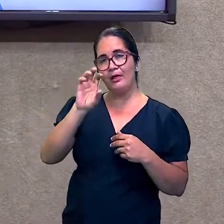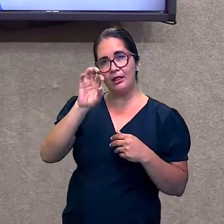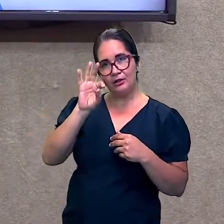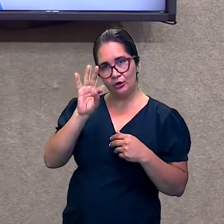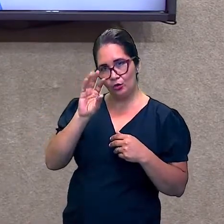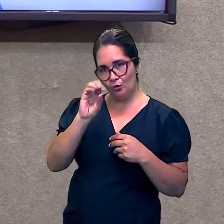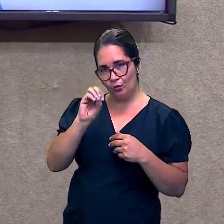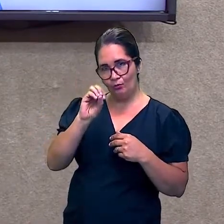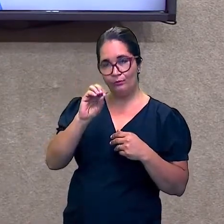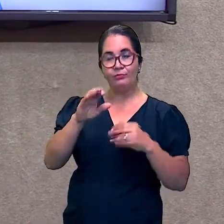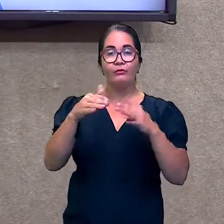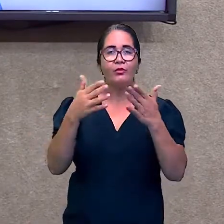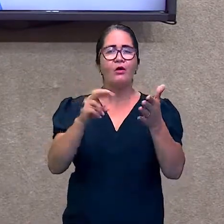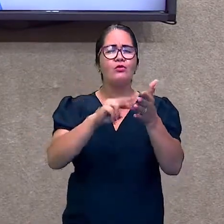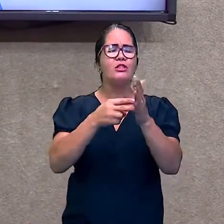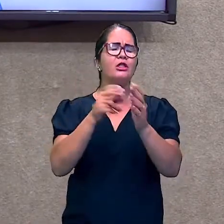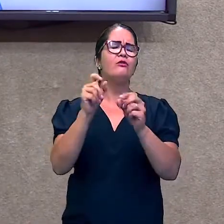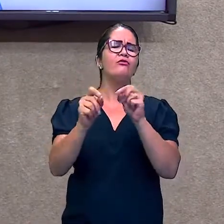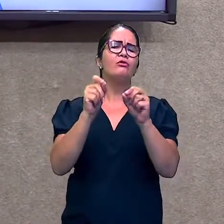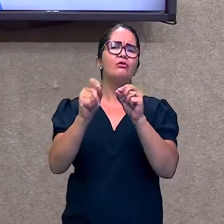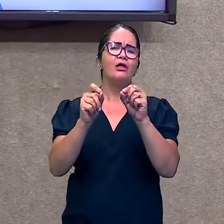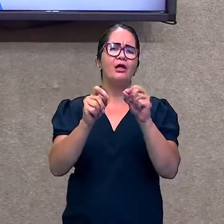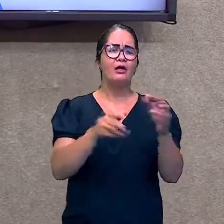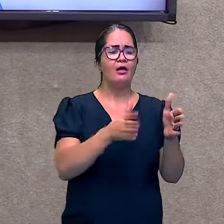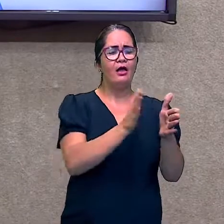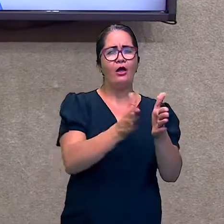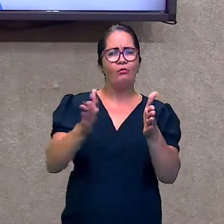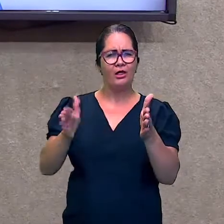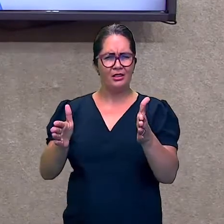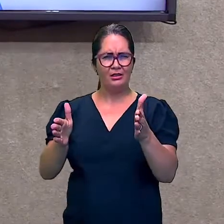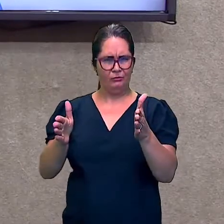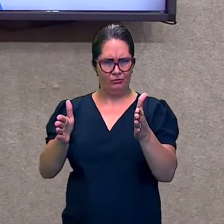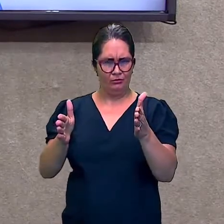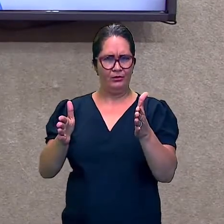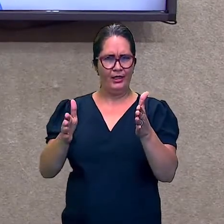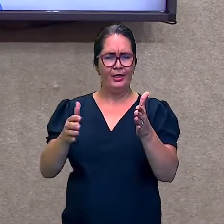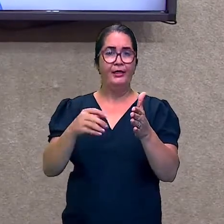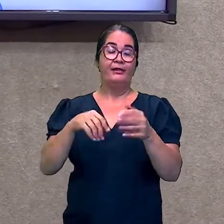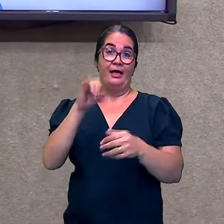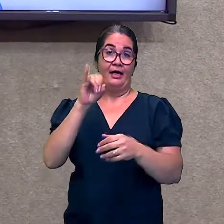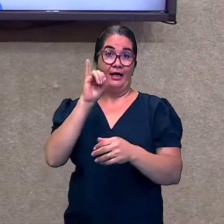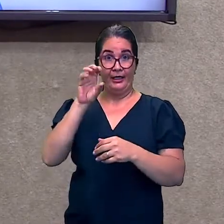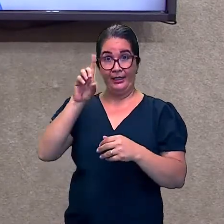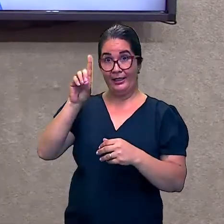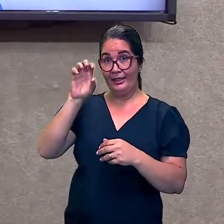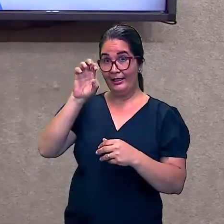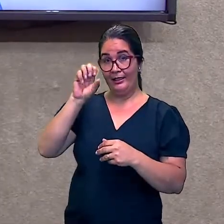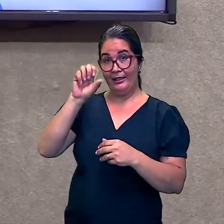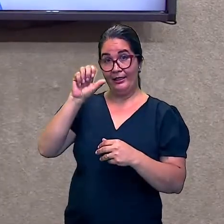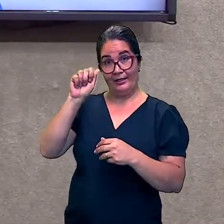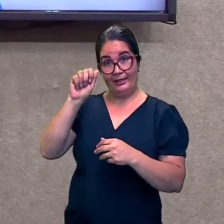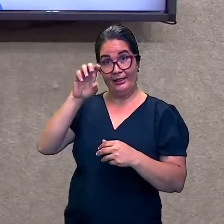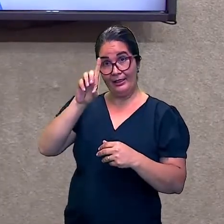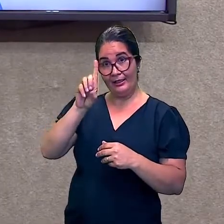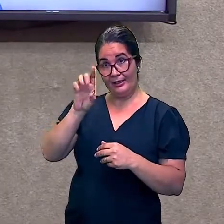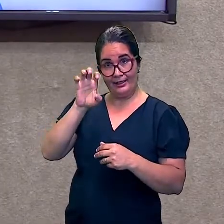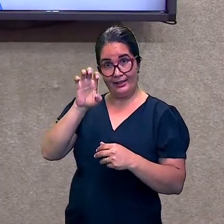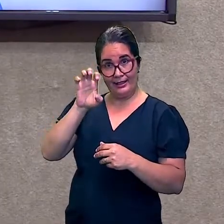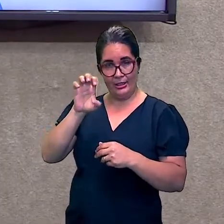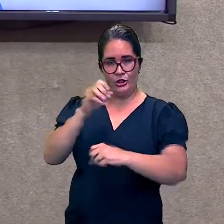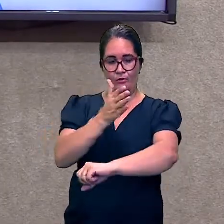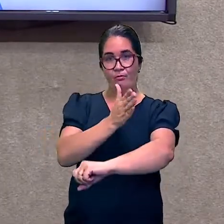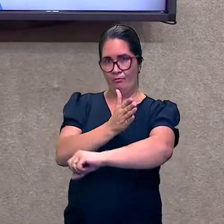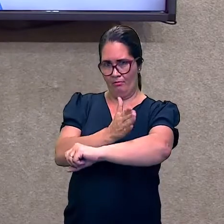entre a Idade Média e a Idade Moderna. No decorrer da aula vocês vão perceber